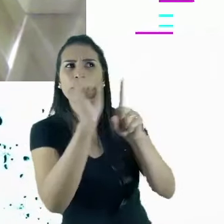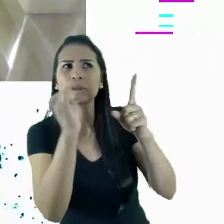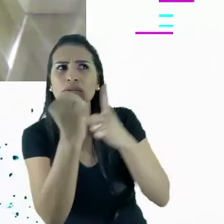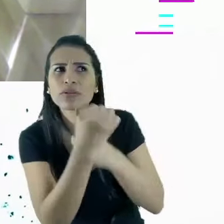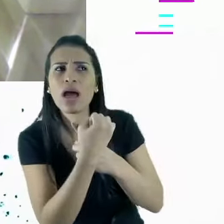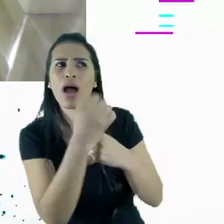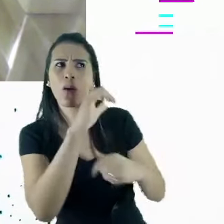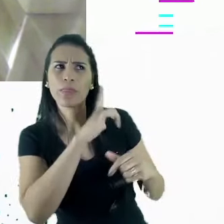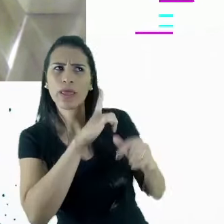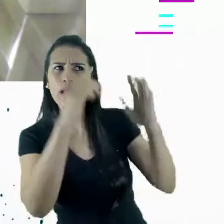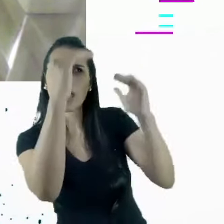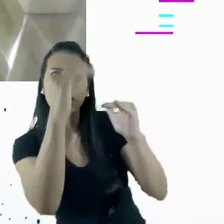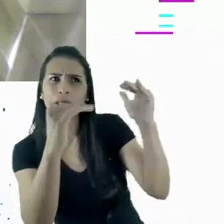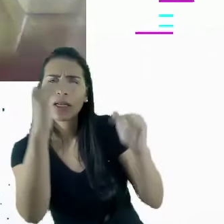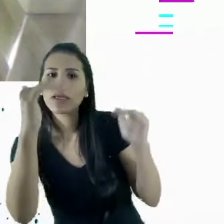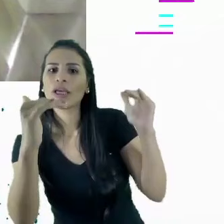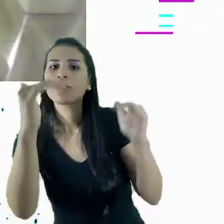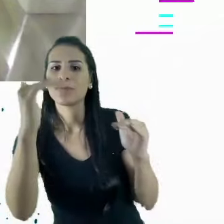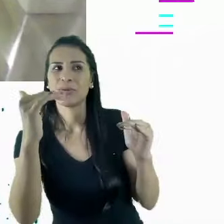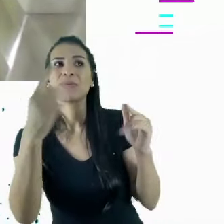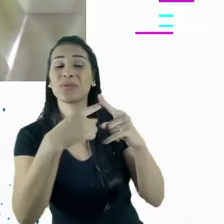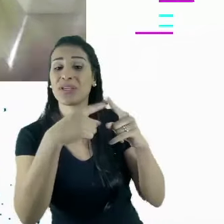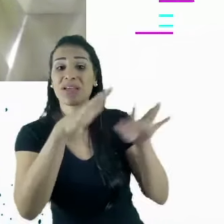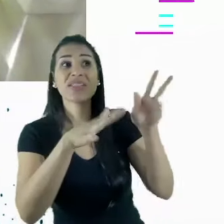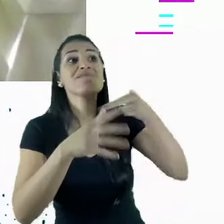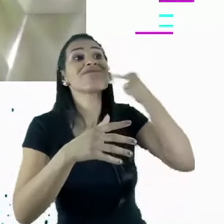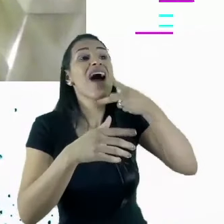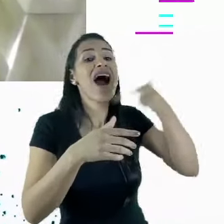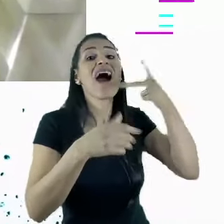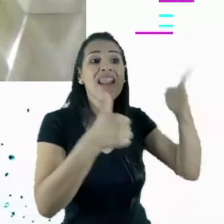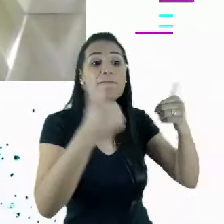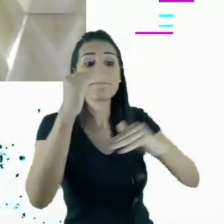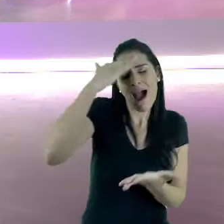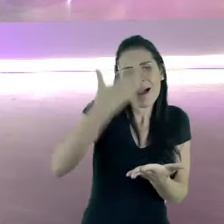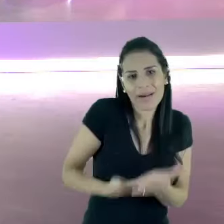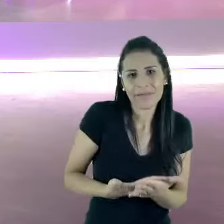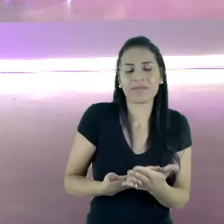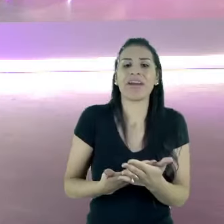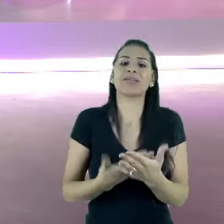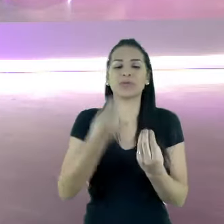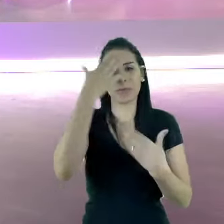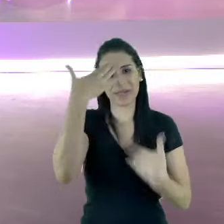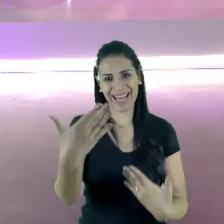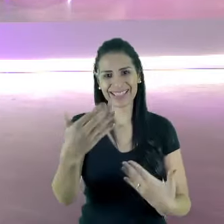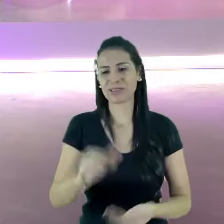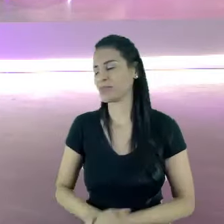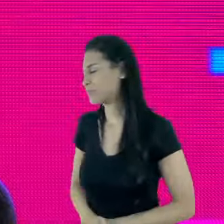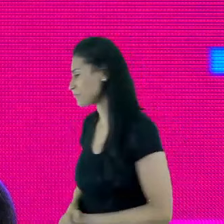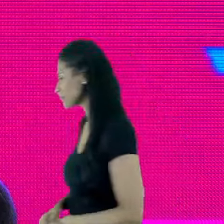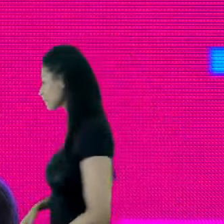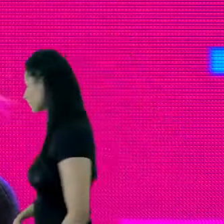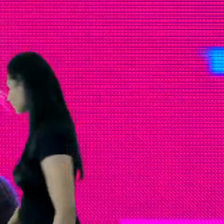mas não refletindo nas suas pontas onde o consumidor final está olhando. Que honra, que